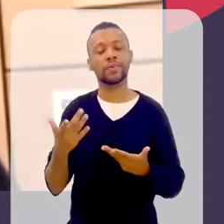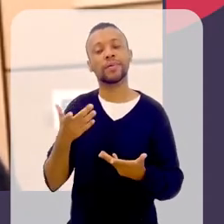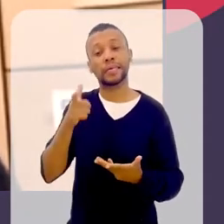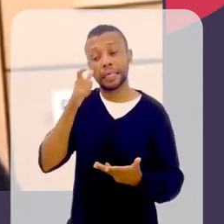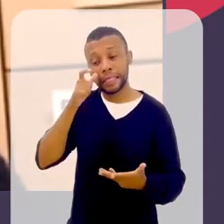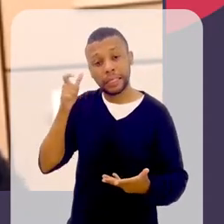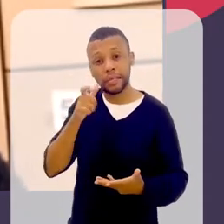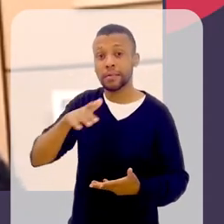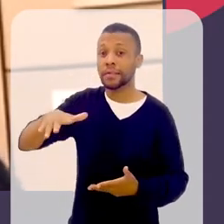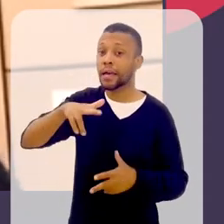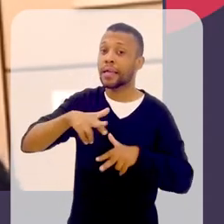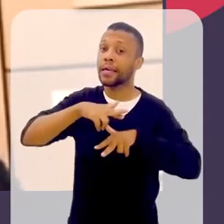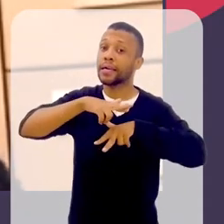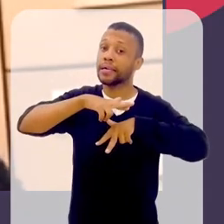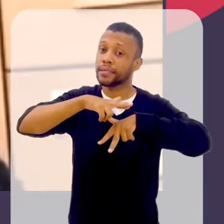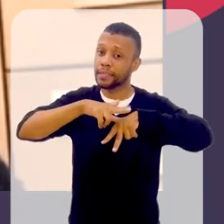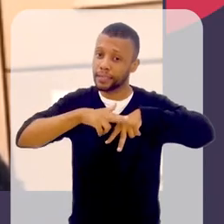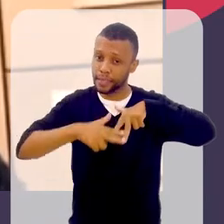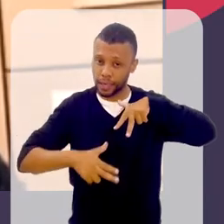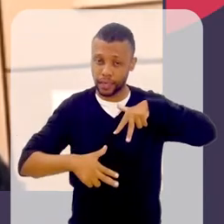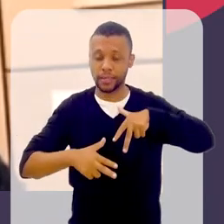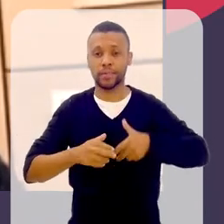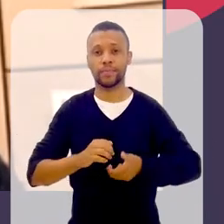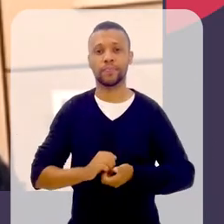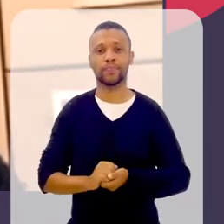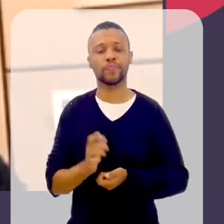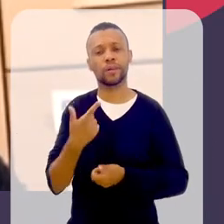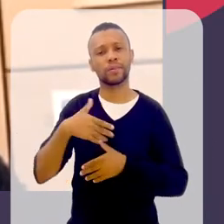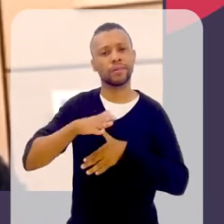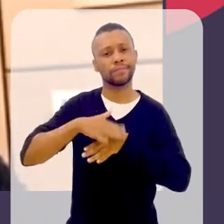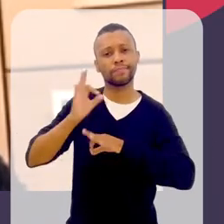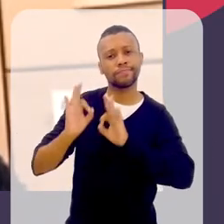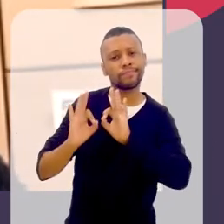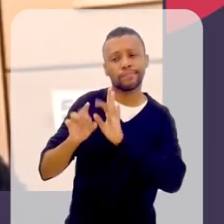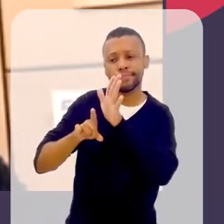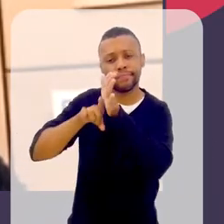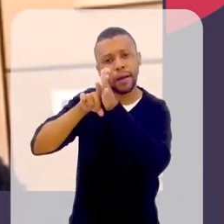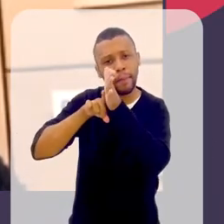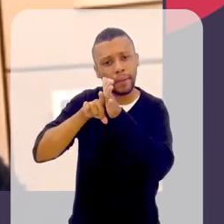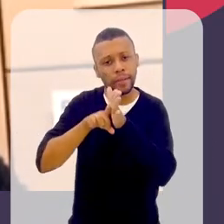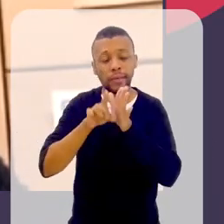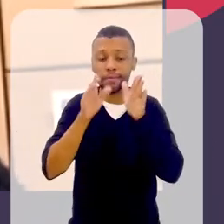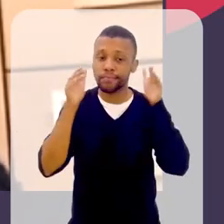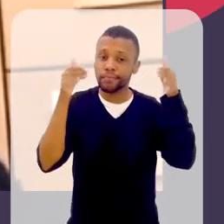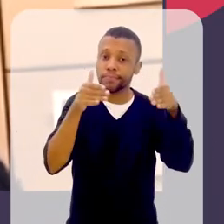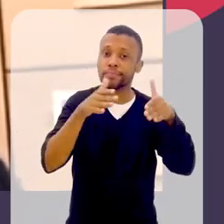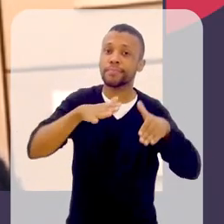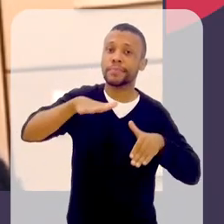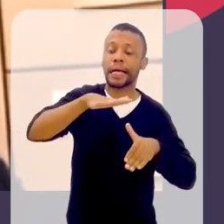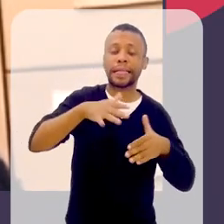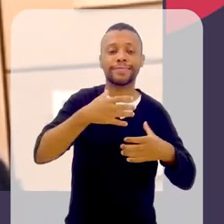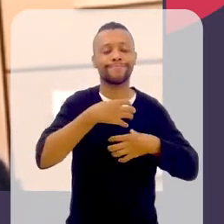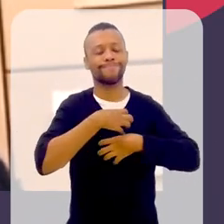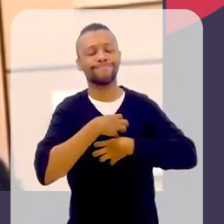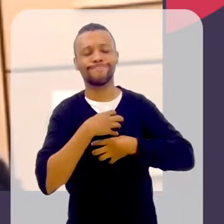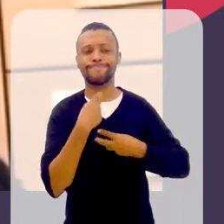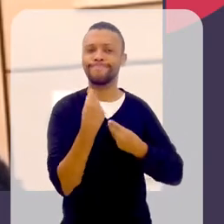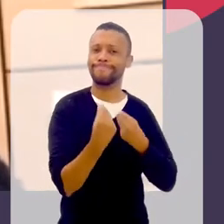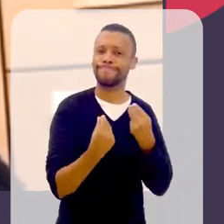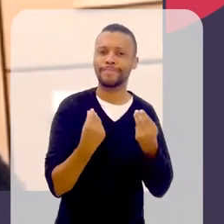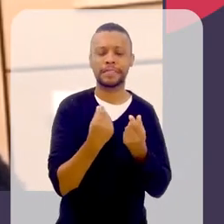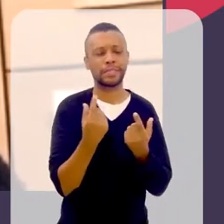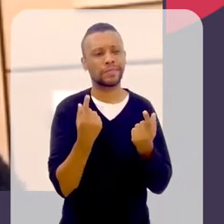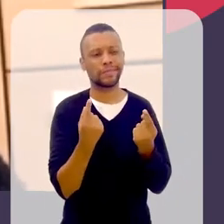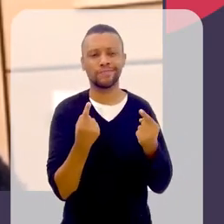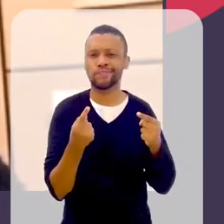eu já tinha interesse na área de gênero. Eu estava fazendo uma pesquisa que eu não estava